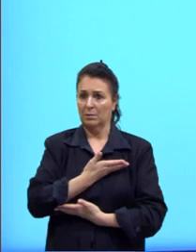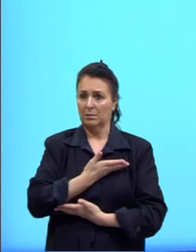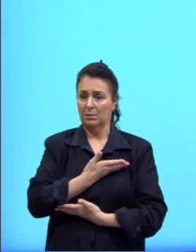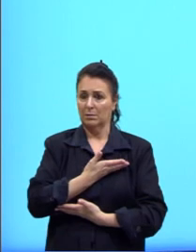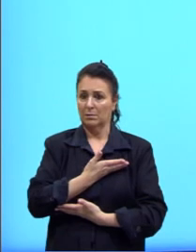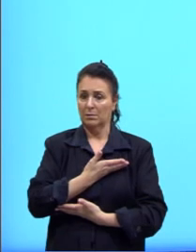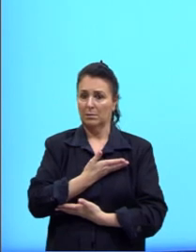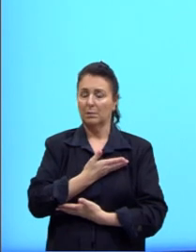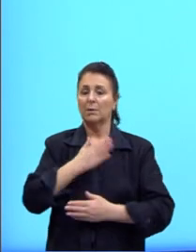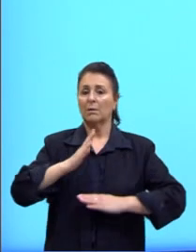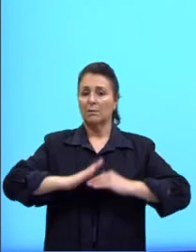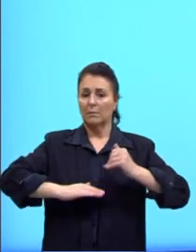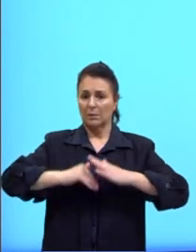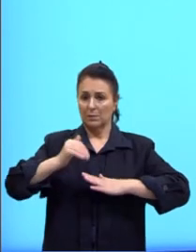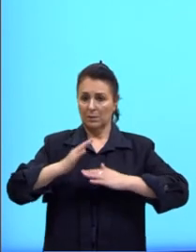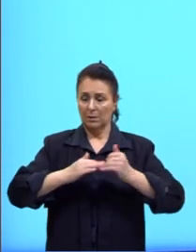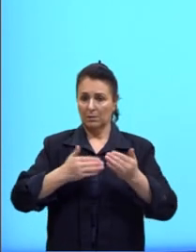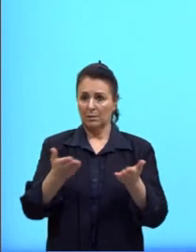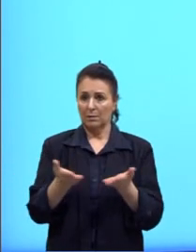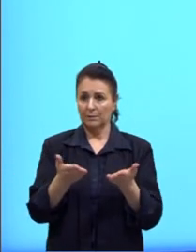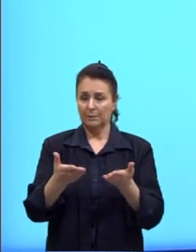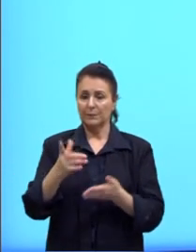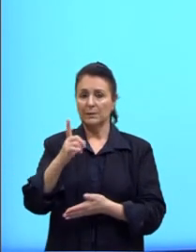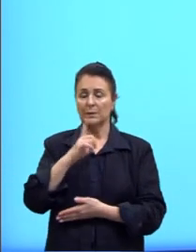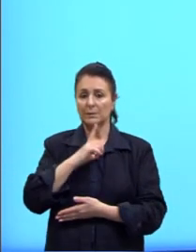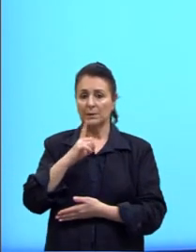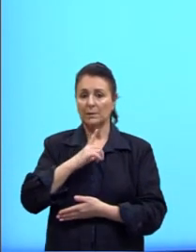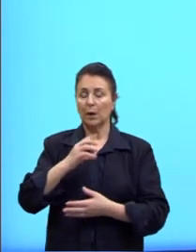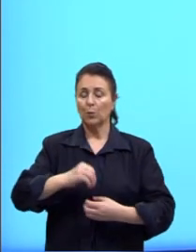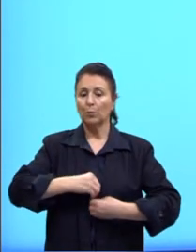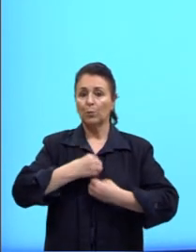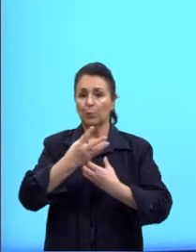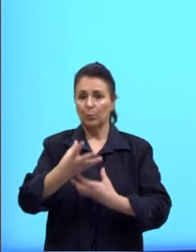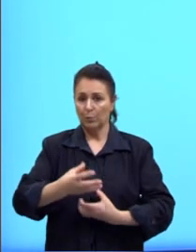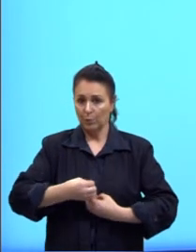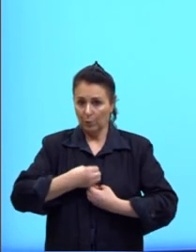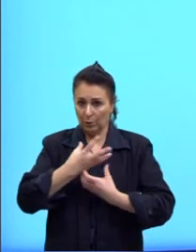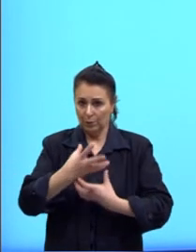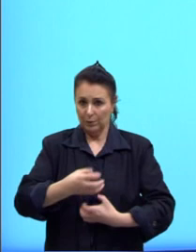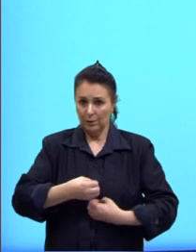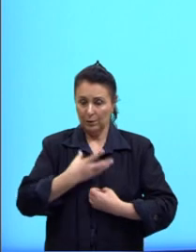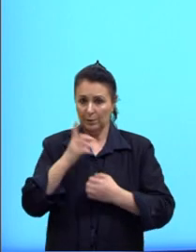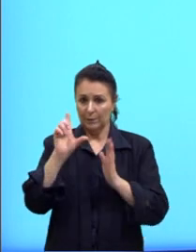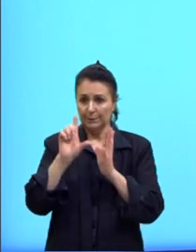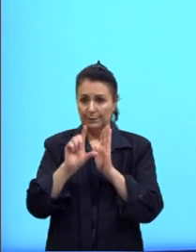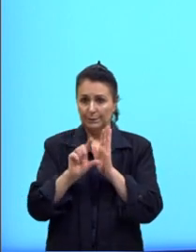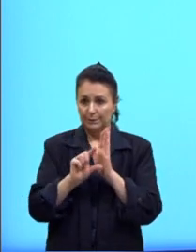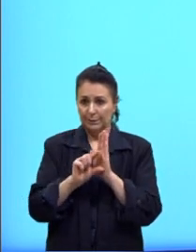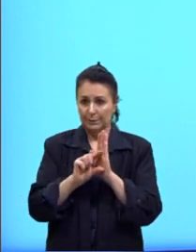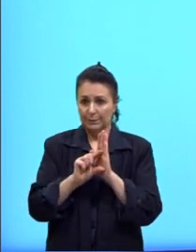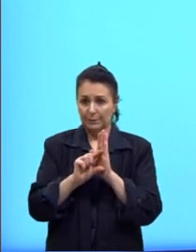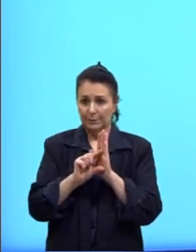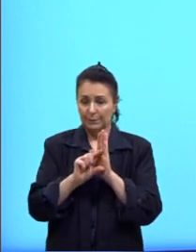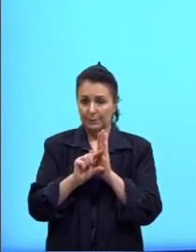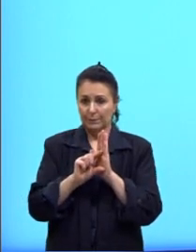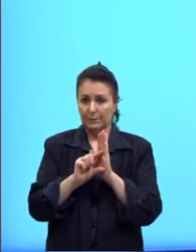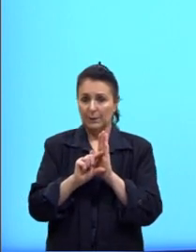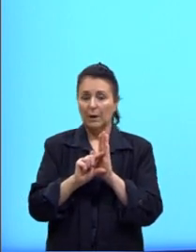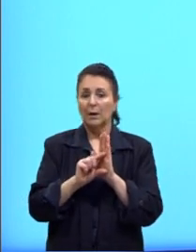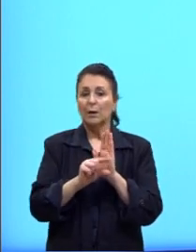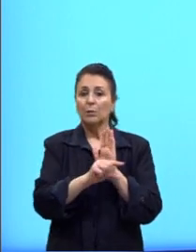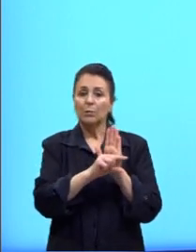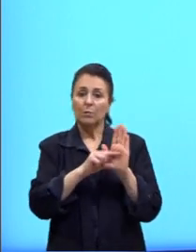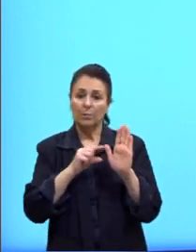Vamos praticar, então? Aqui, nós temos um poema curtinho da Emily Dickinson. Vocês já devem